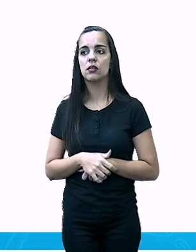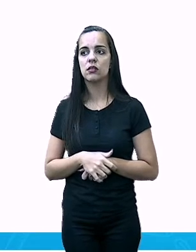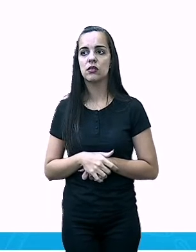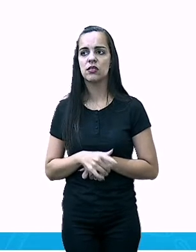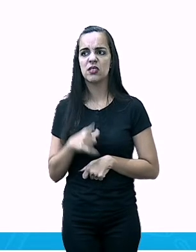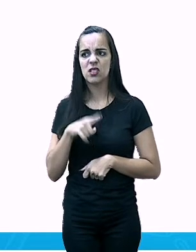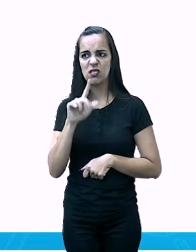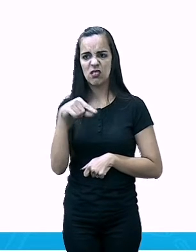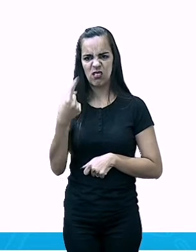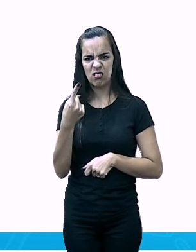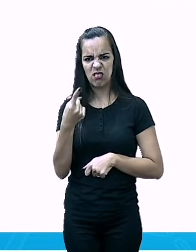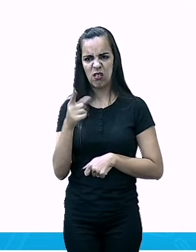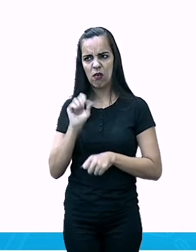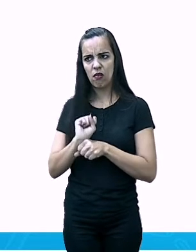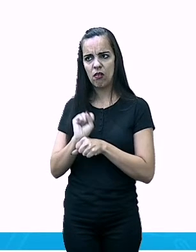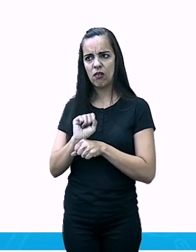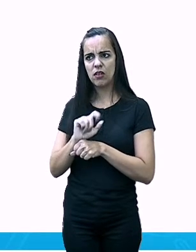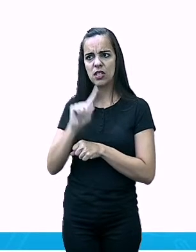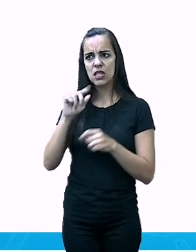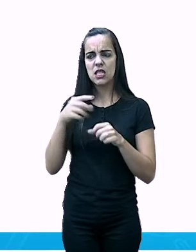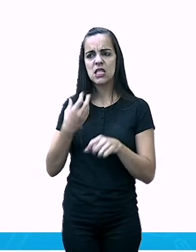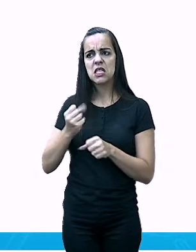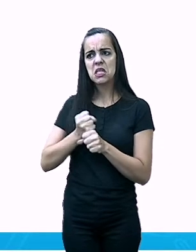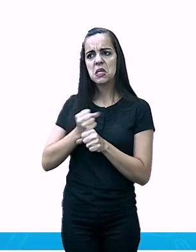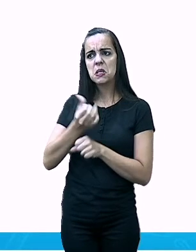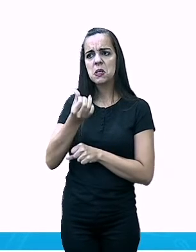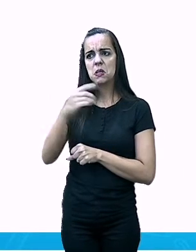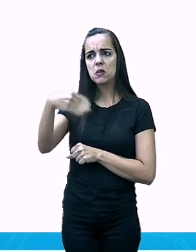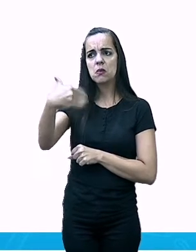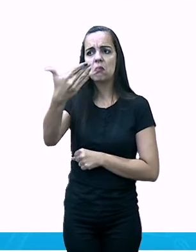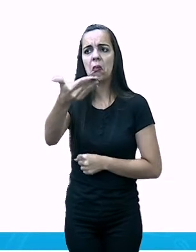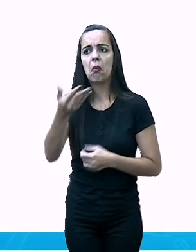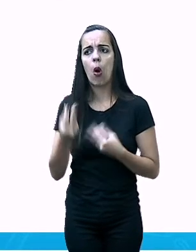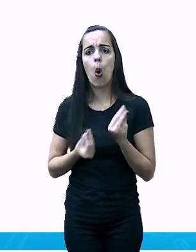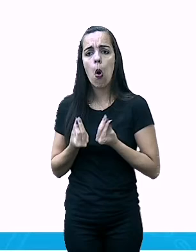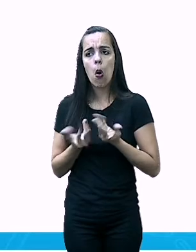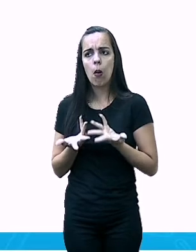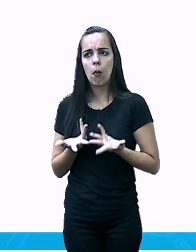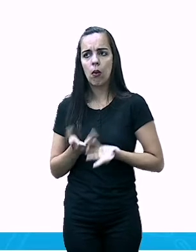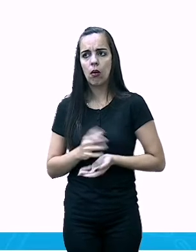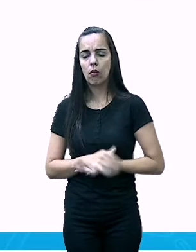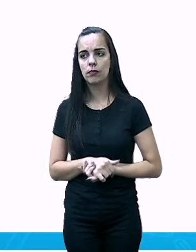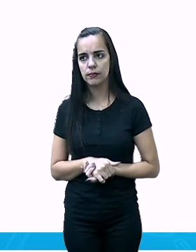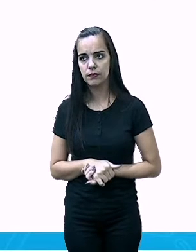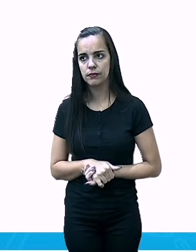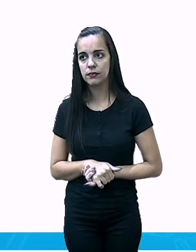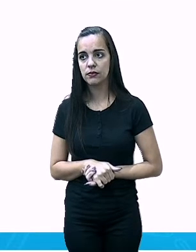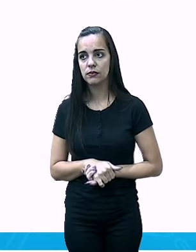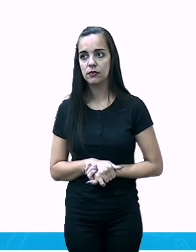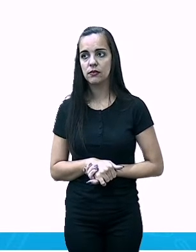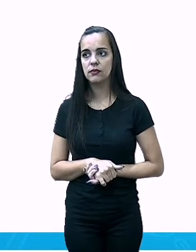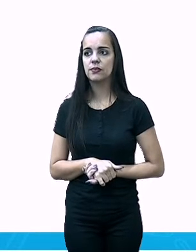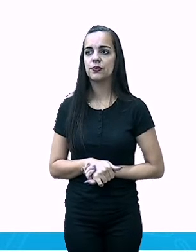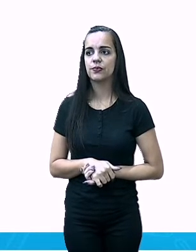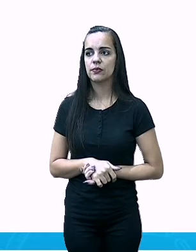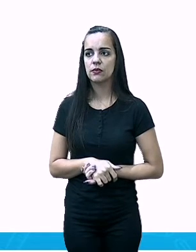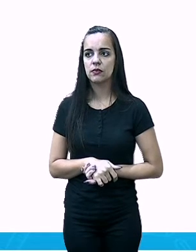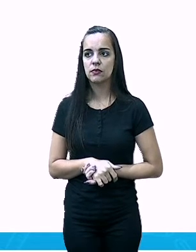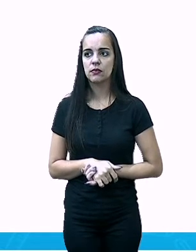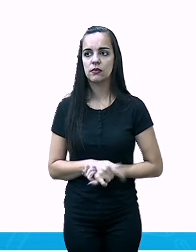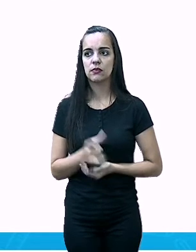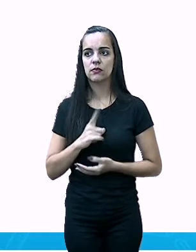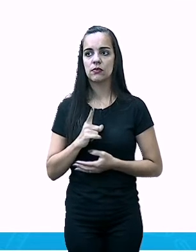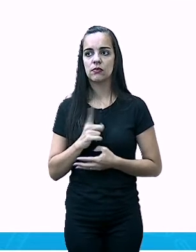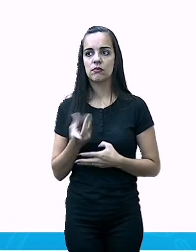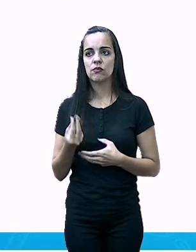ou 6 anos ainda. tem tanta coisa ao nosso redor que pode nos matar agora? Por quê? O país estava em uma